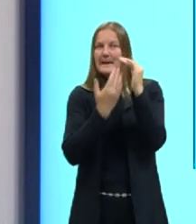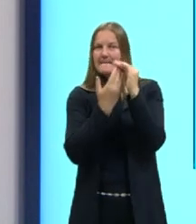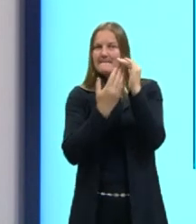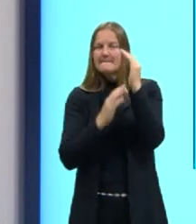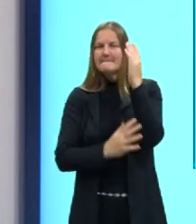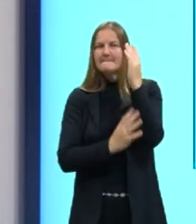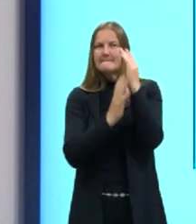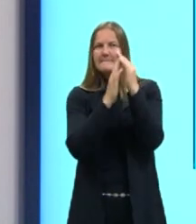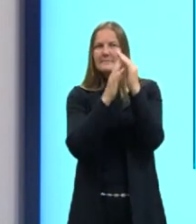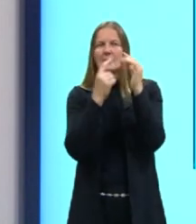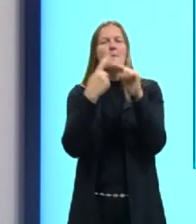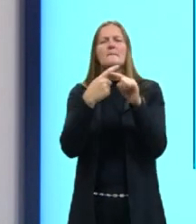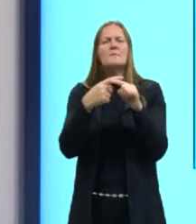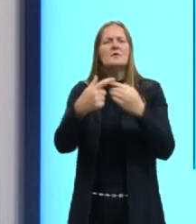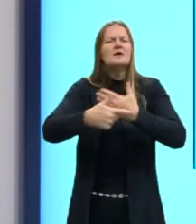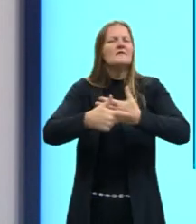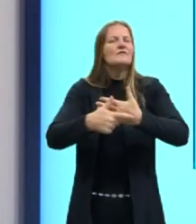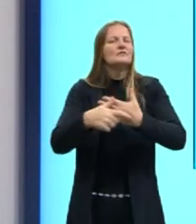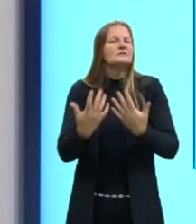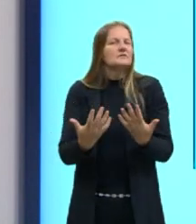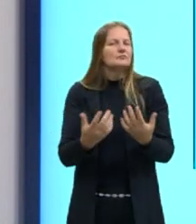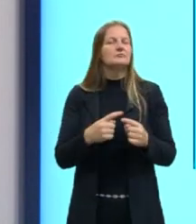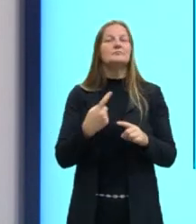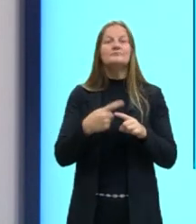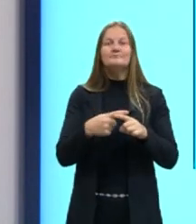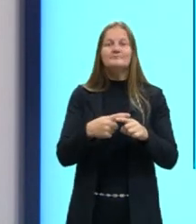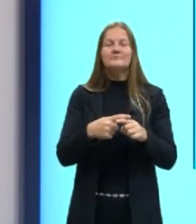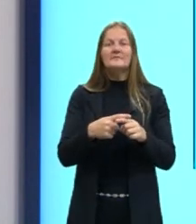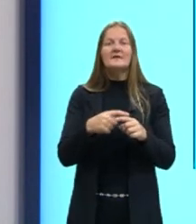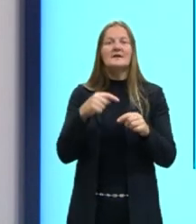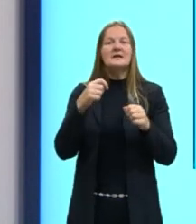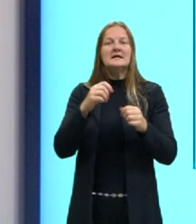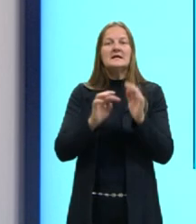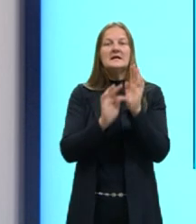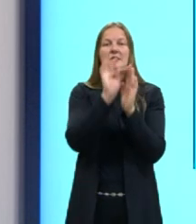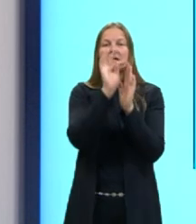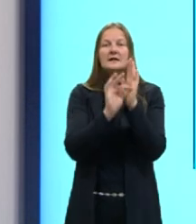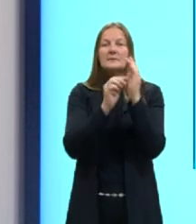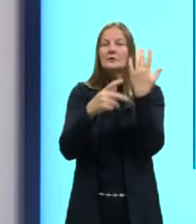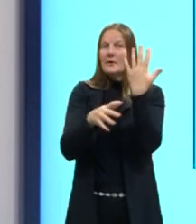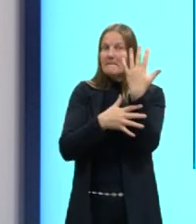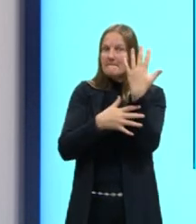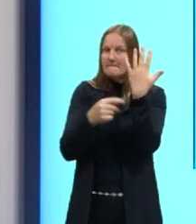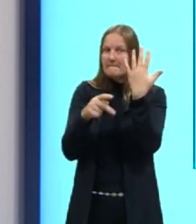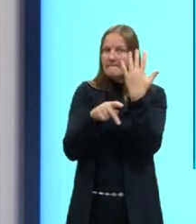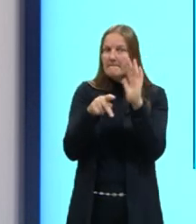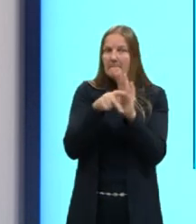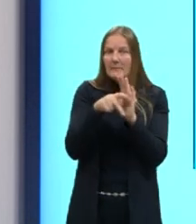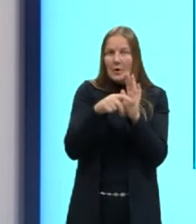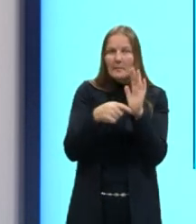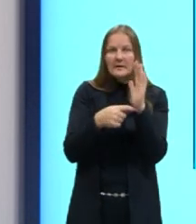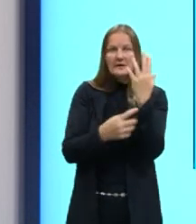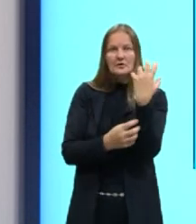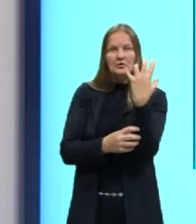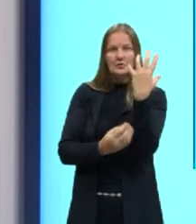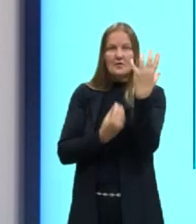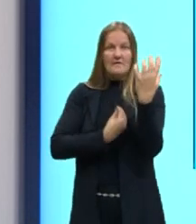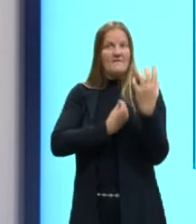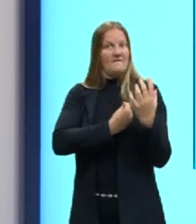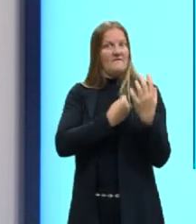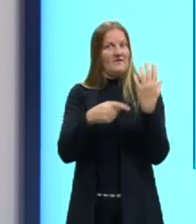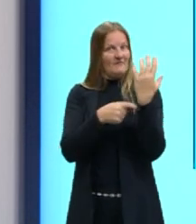Para que serve isso, então? Para a manutenção térmica, como um ser vivo